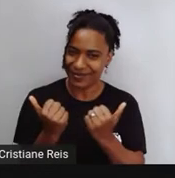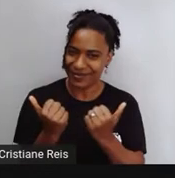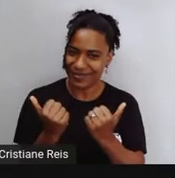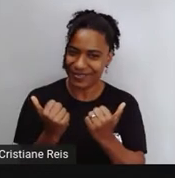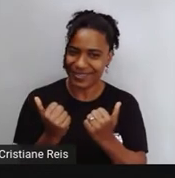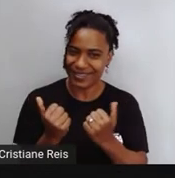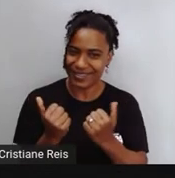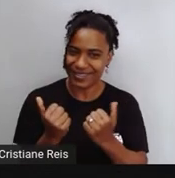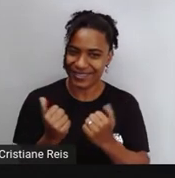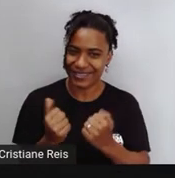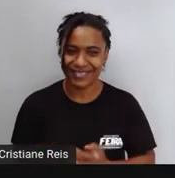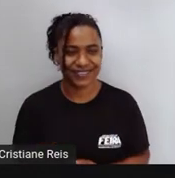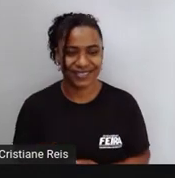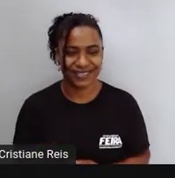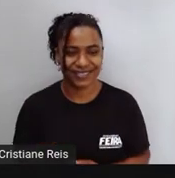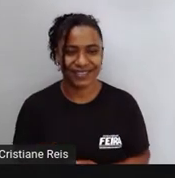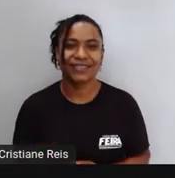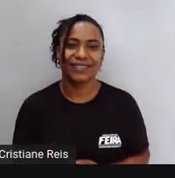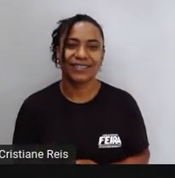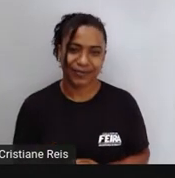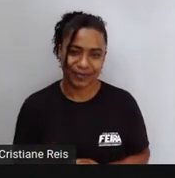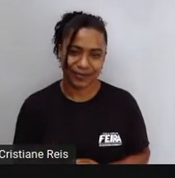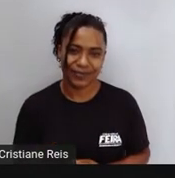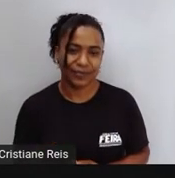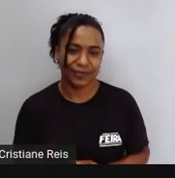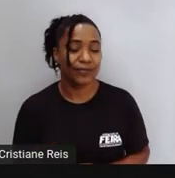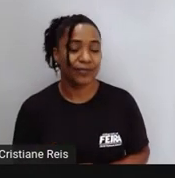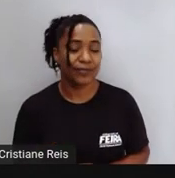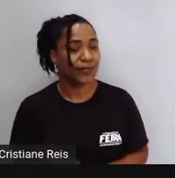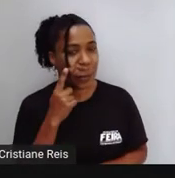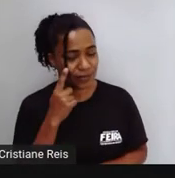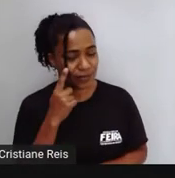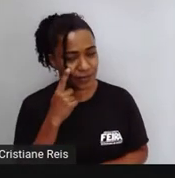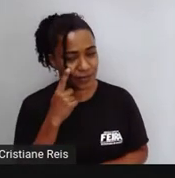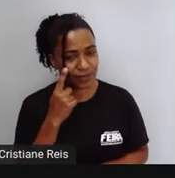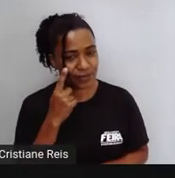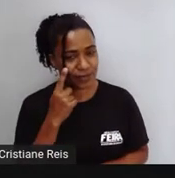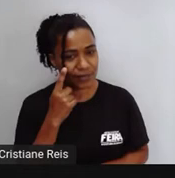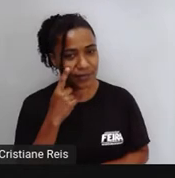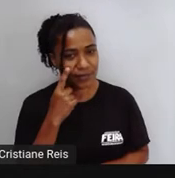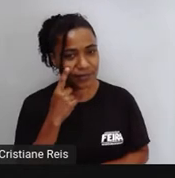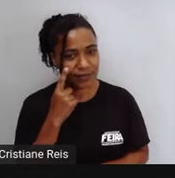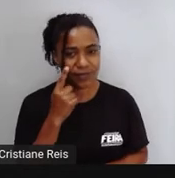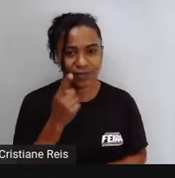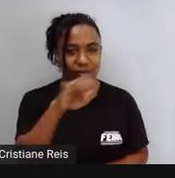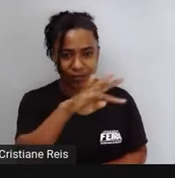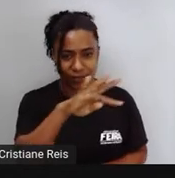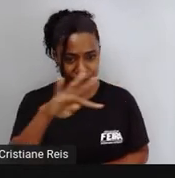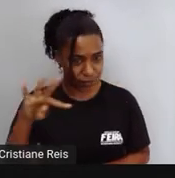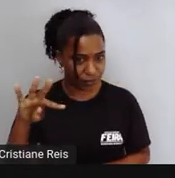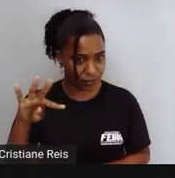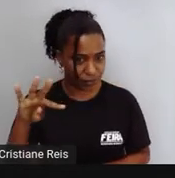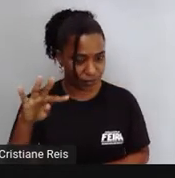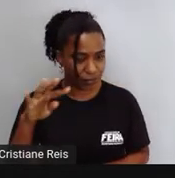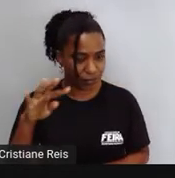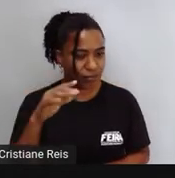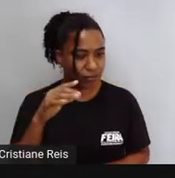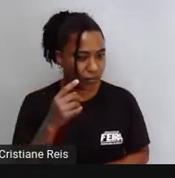Eu quero que vocês observem esse texto que está espelhado na tela.